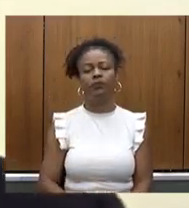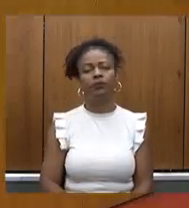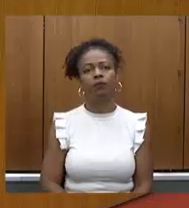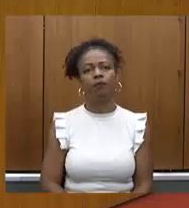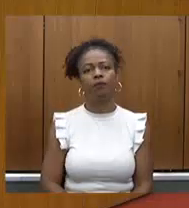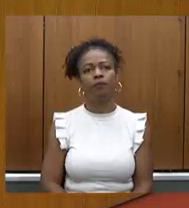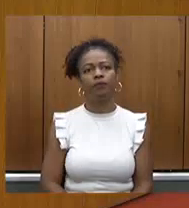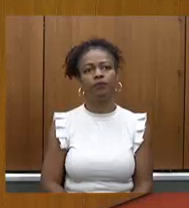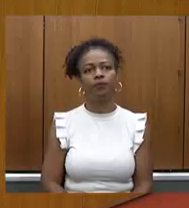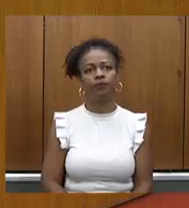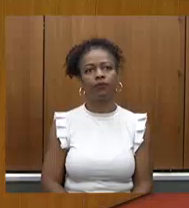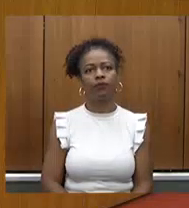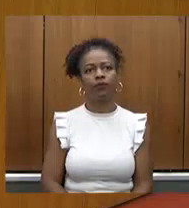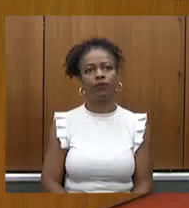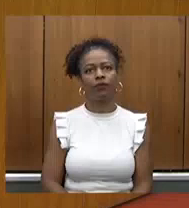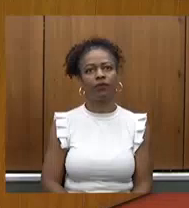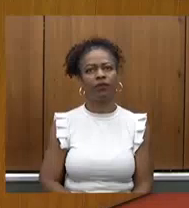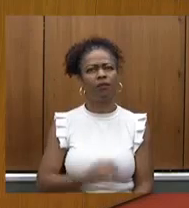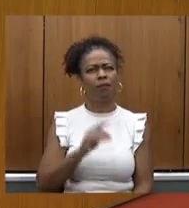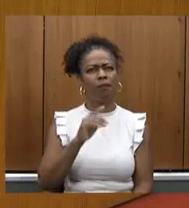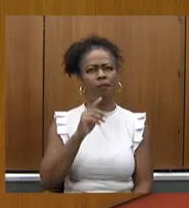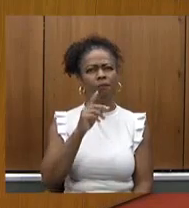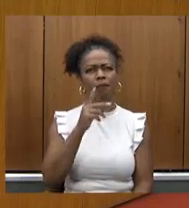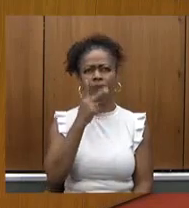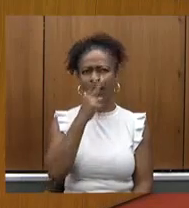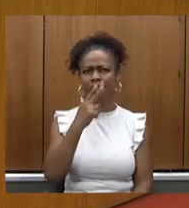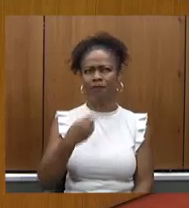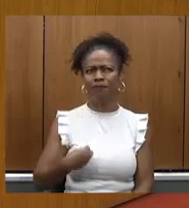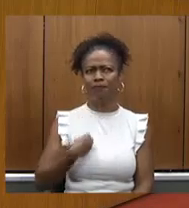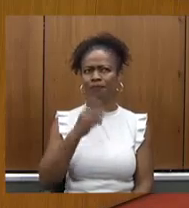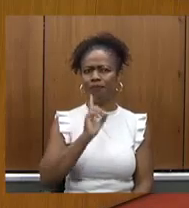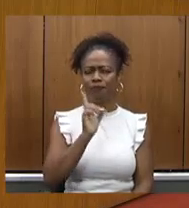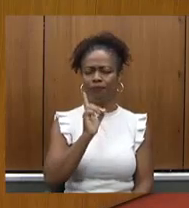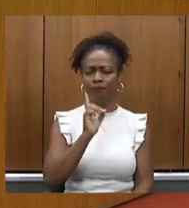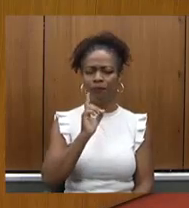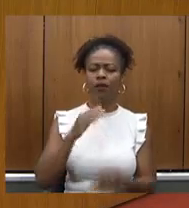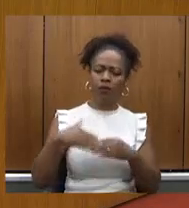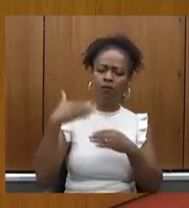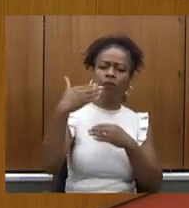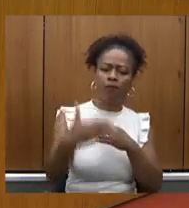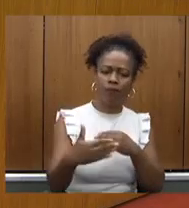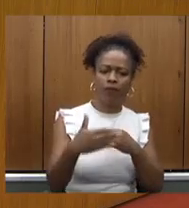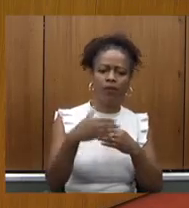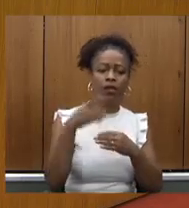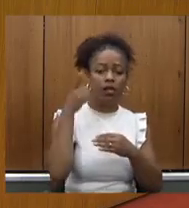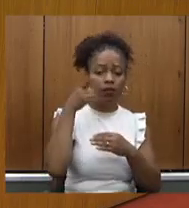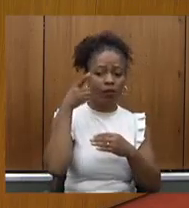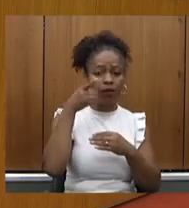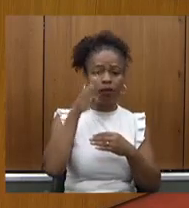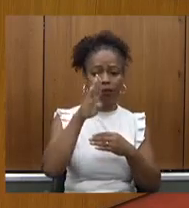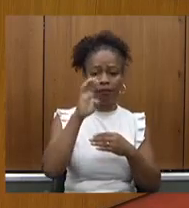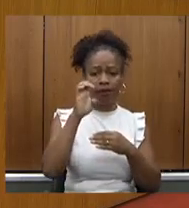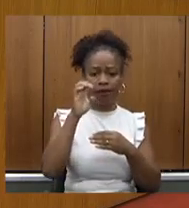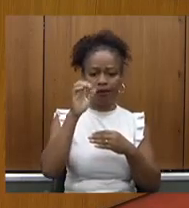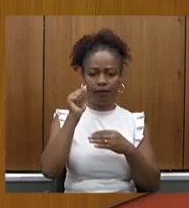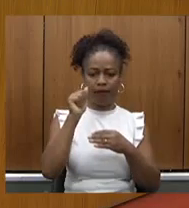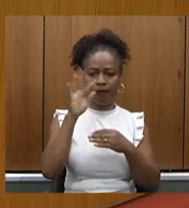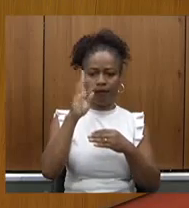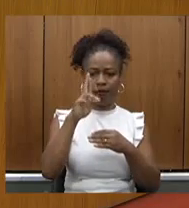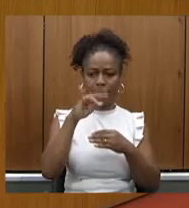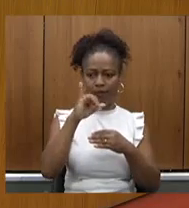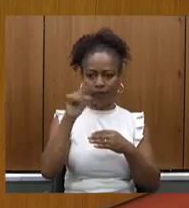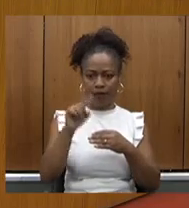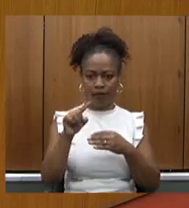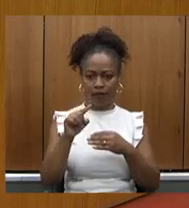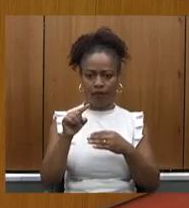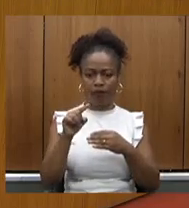deputado Tito Torres parece que está ausente no momento na sequência a deputada Beatriz Serqueira pergunta se está em condições